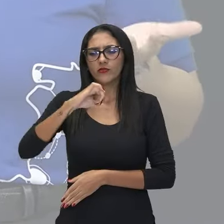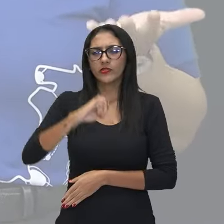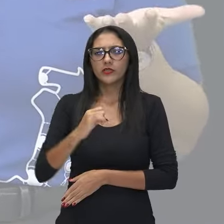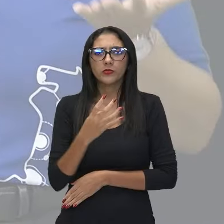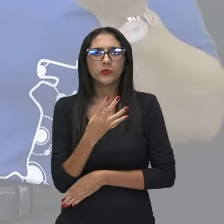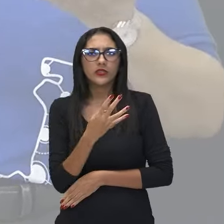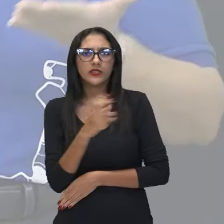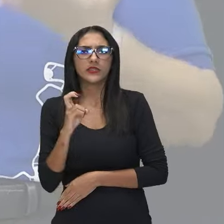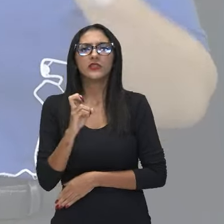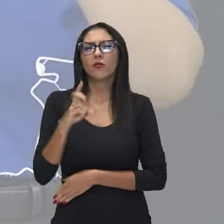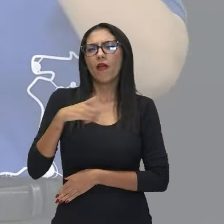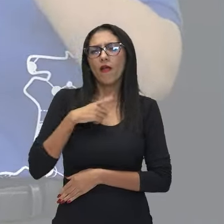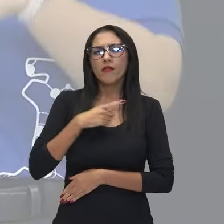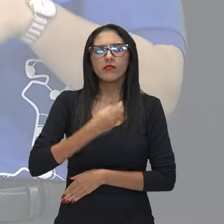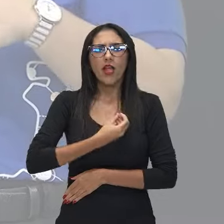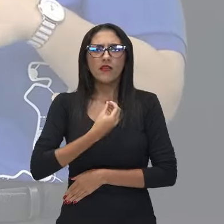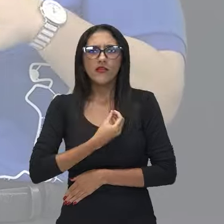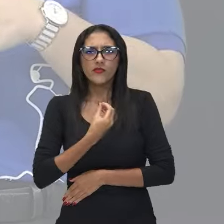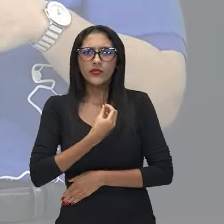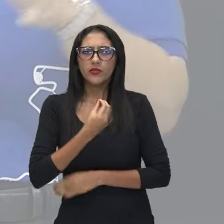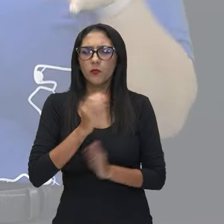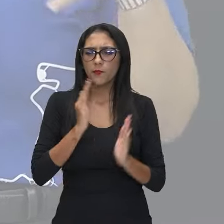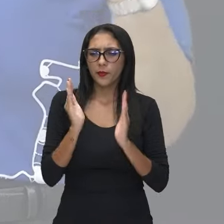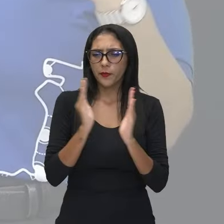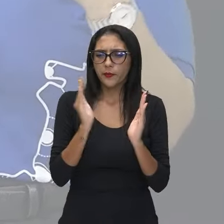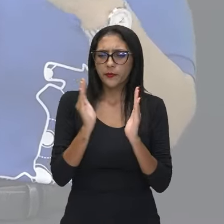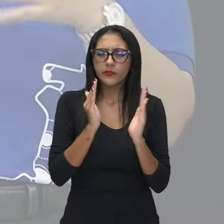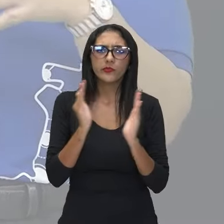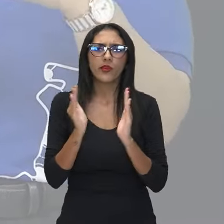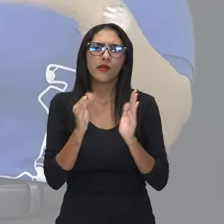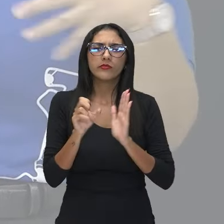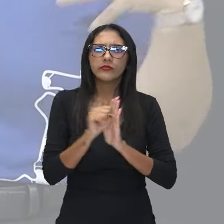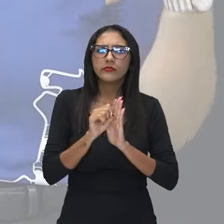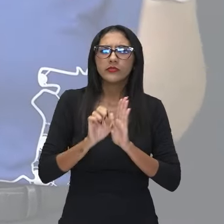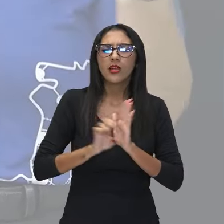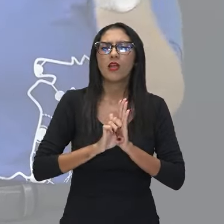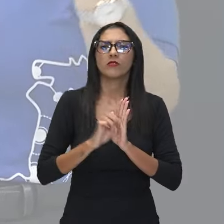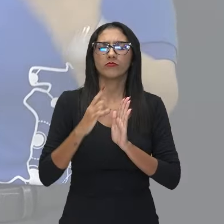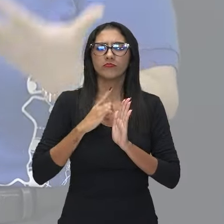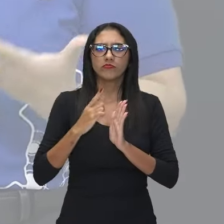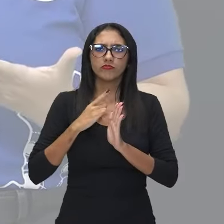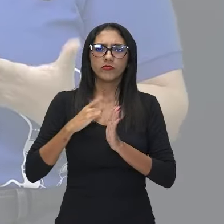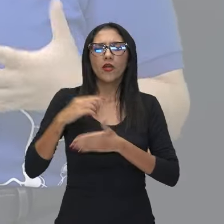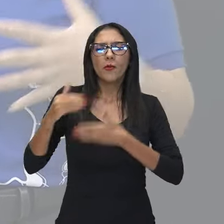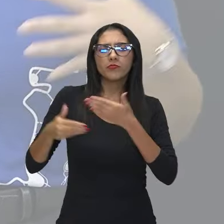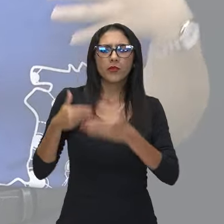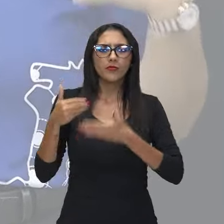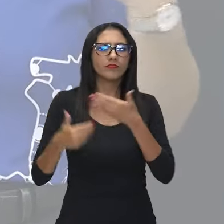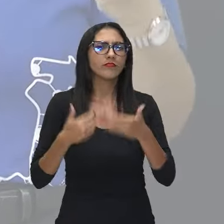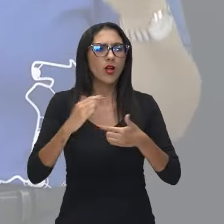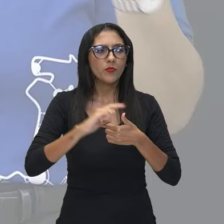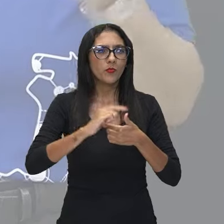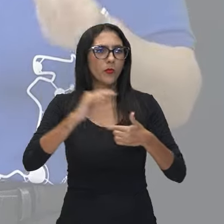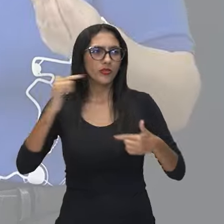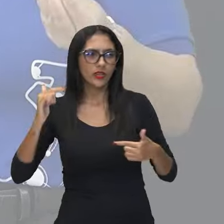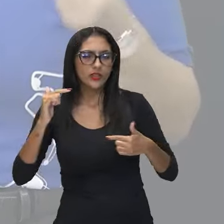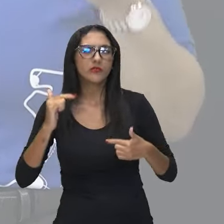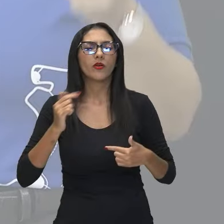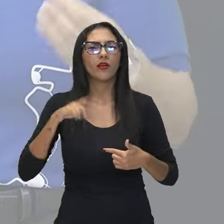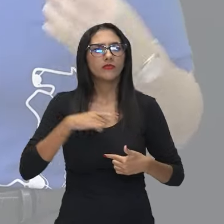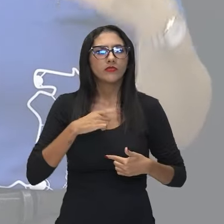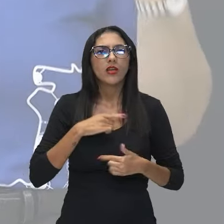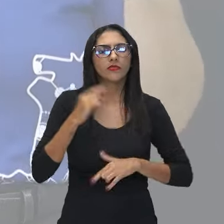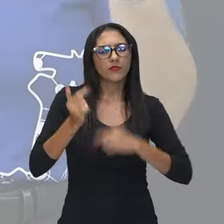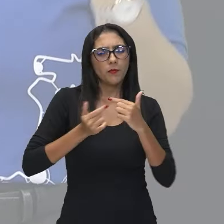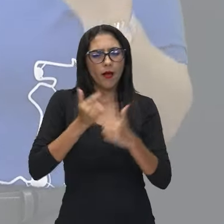nesse período aí da virada dos séculos, correto? E viveu nesse processo do modernismo e trabalhou